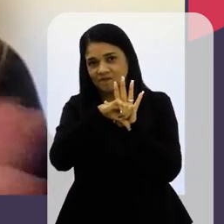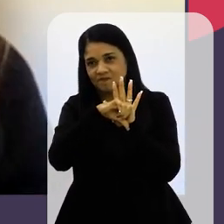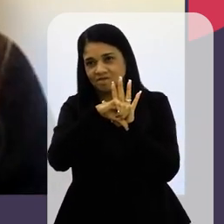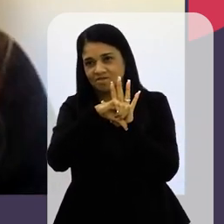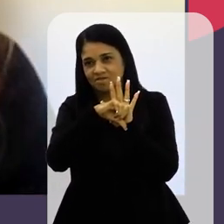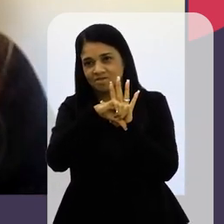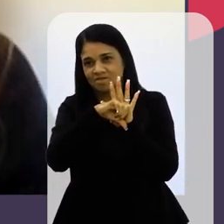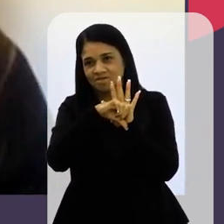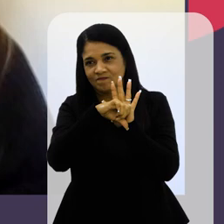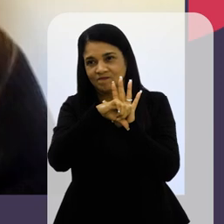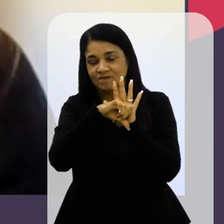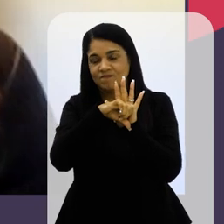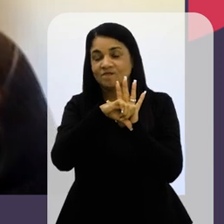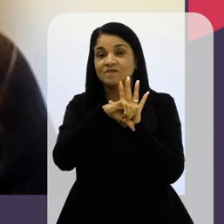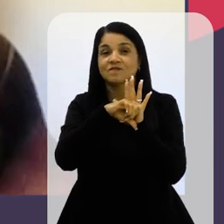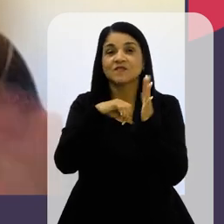são